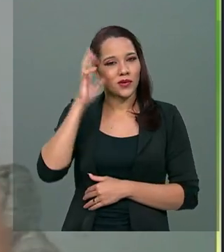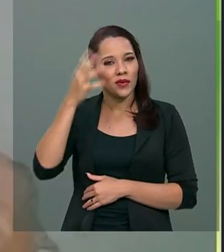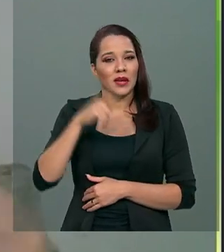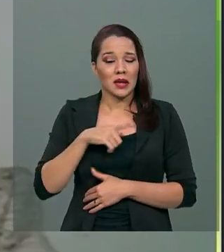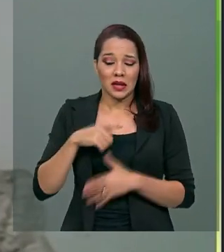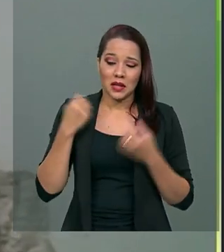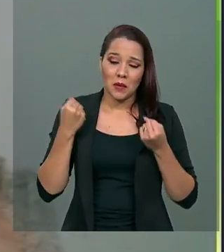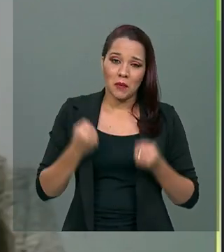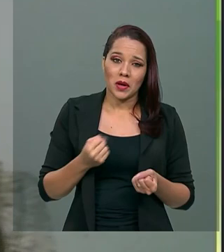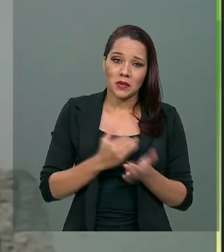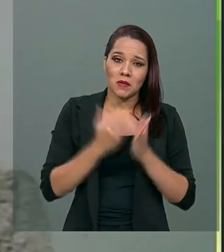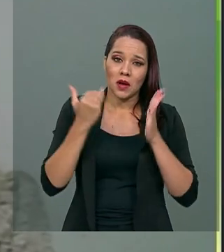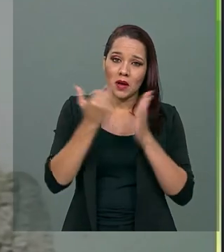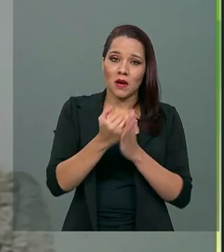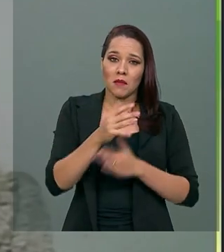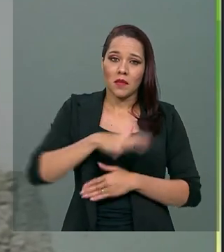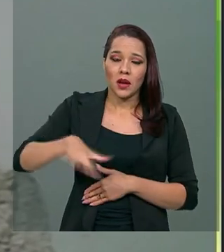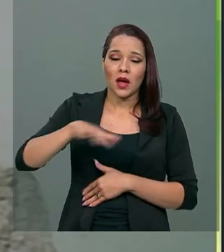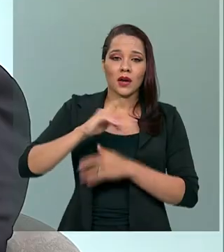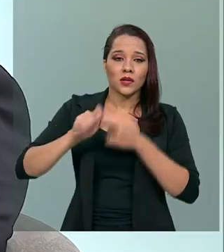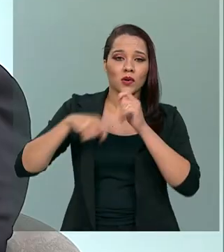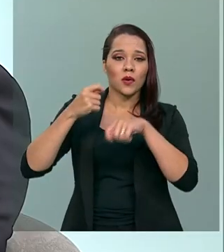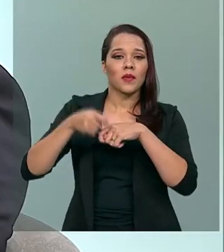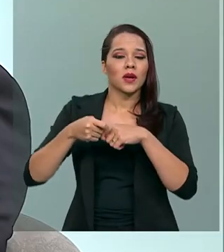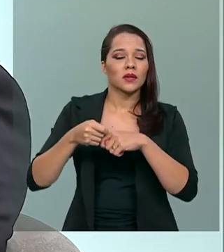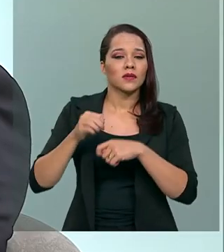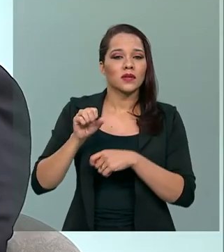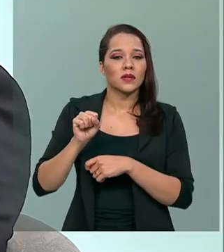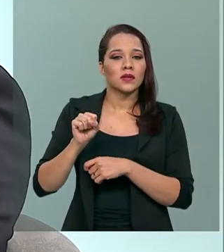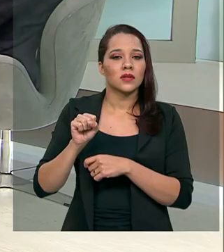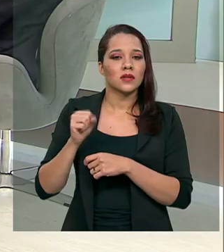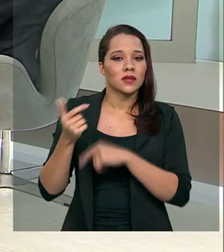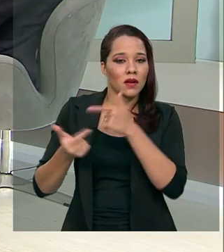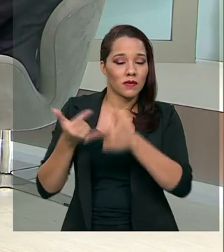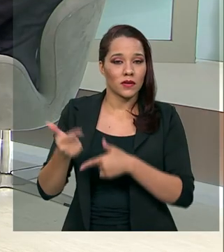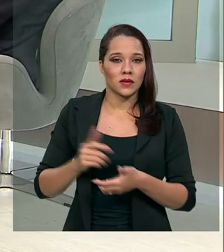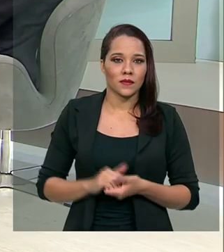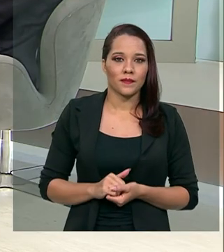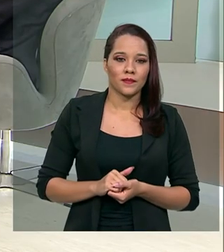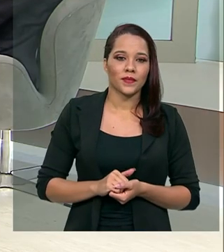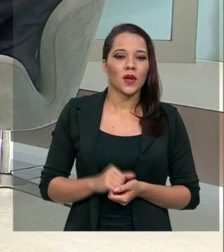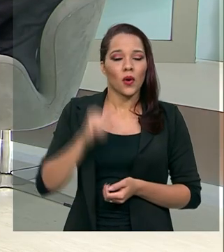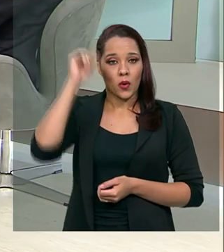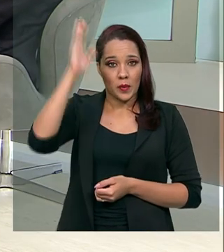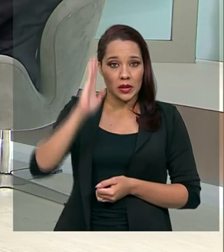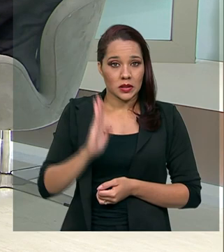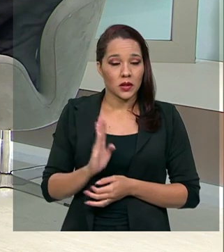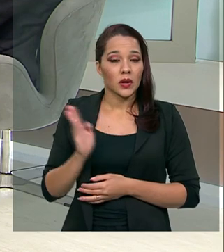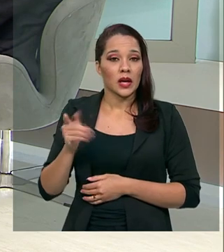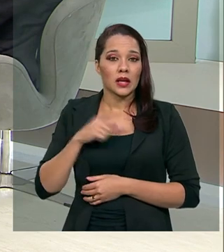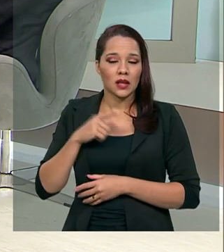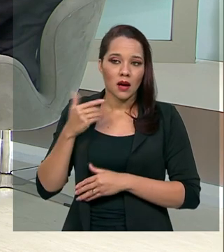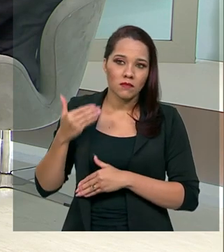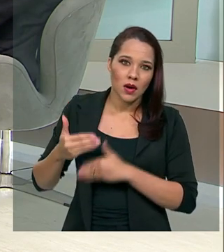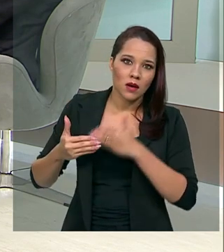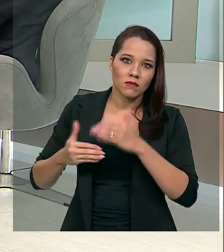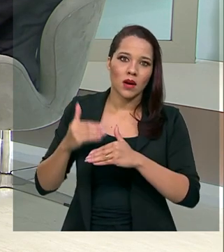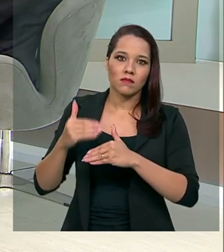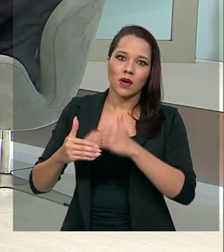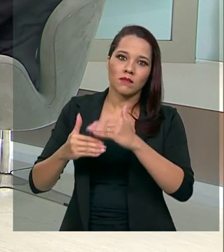um peso muito grande também sobre o setor de comércio e serviços. O Brasil, ele está caminhando